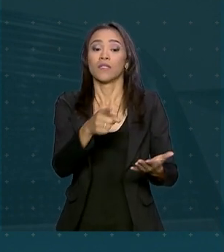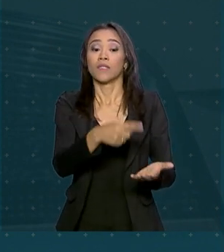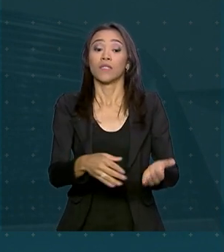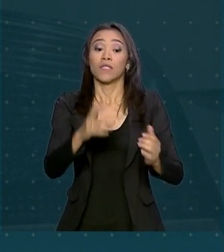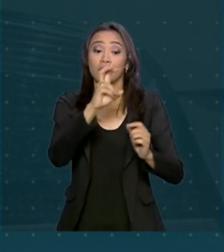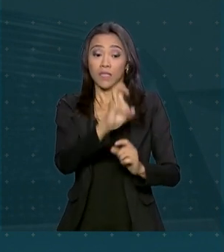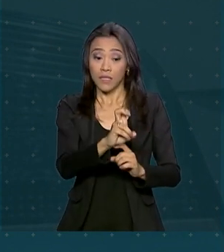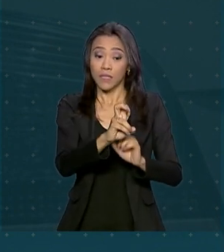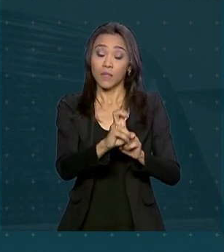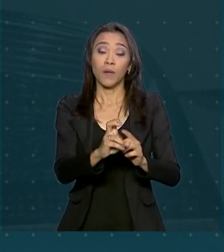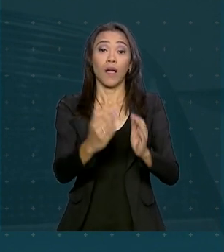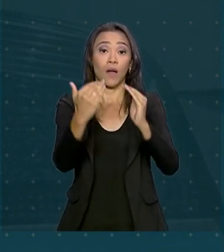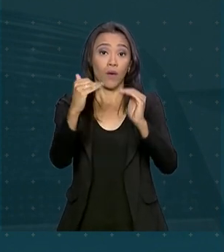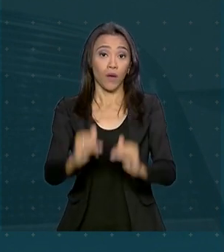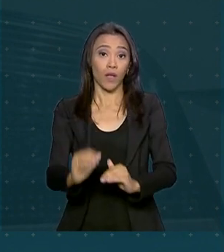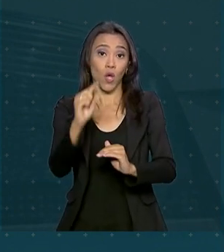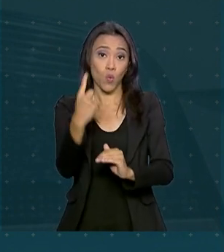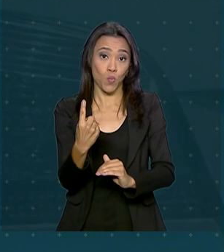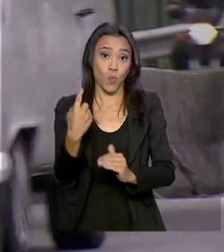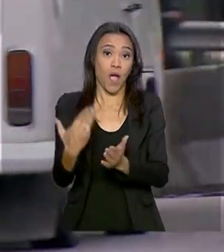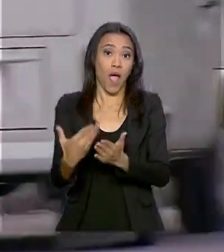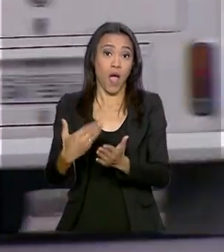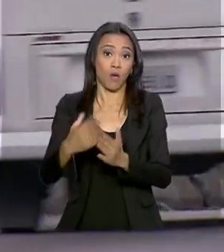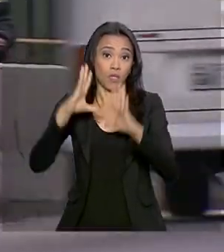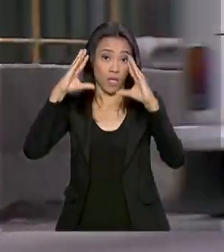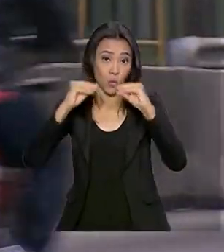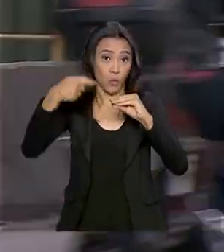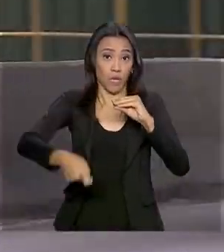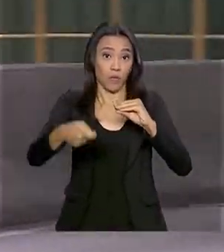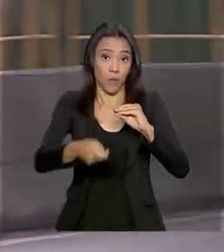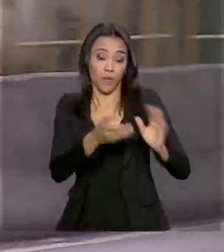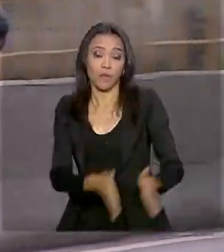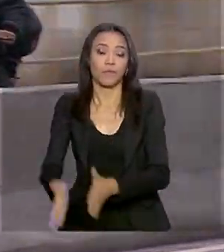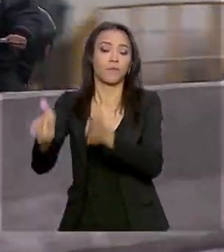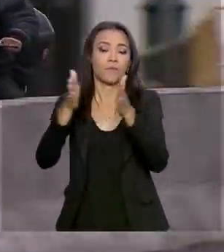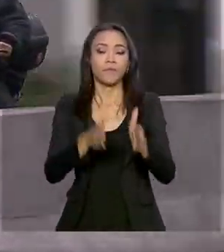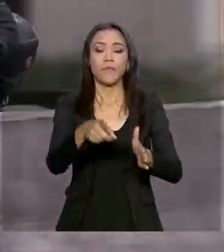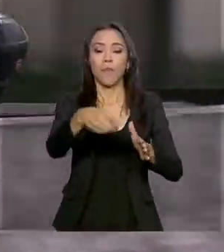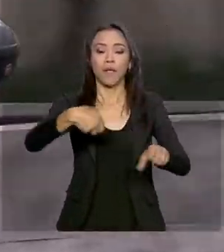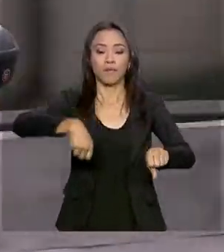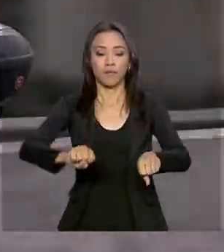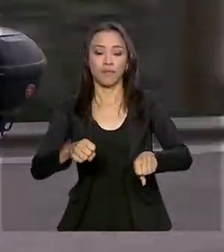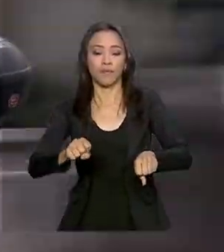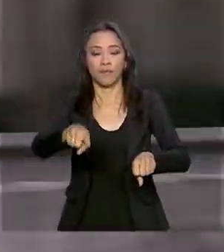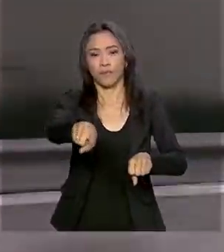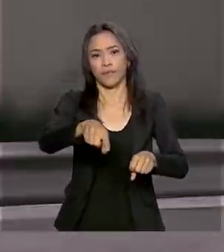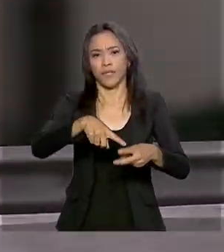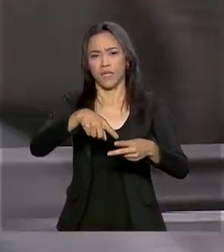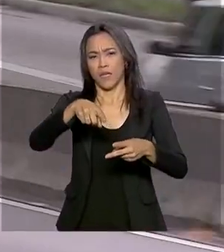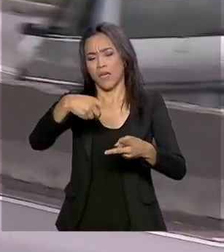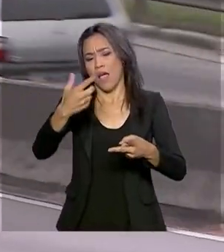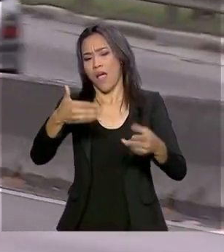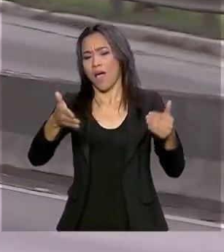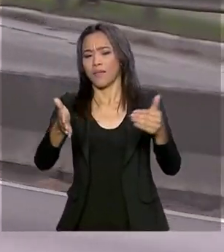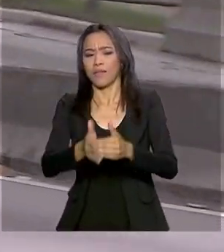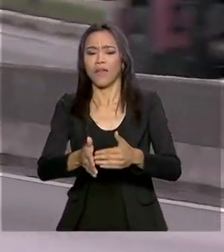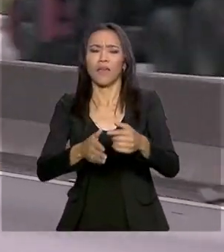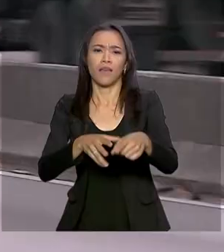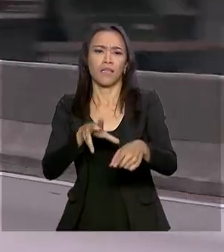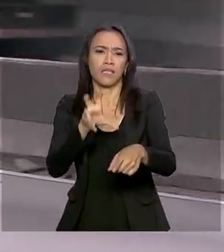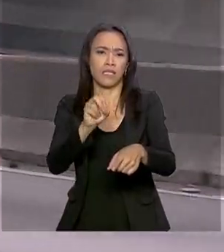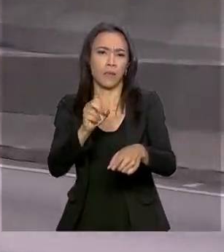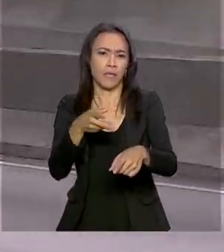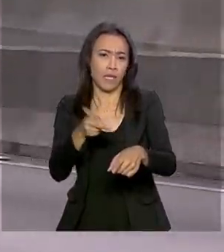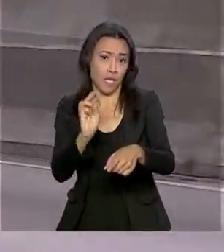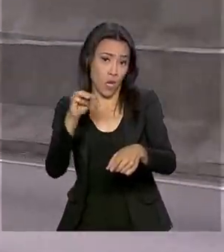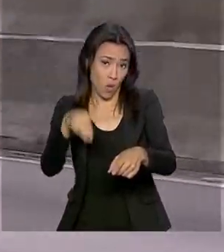as aulas noturnas obrigatórias. Para tirar a habilitação de ciclomotores, motos que andam até 50 km